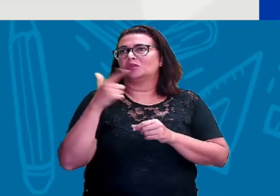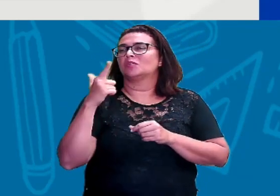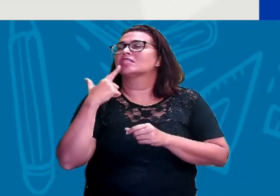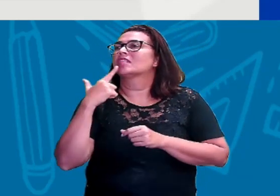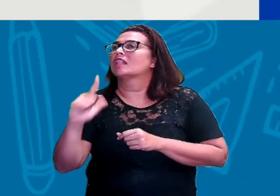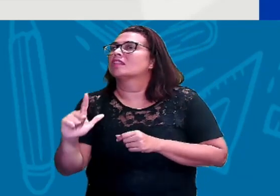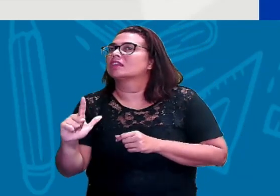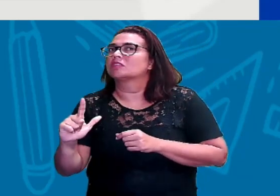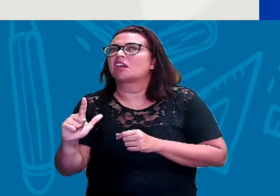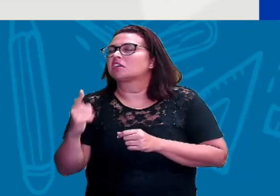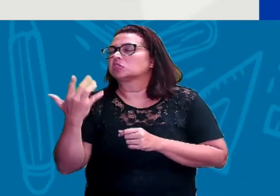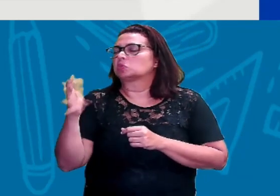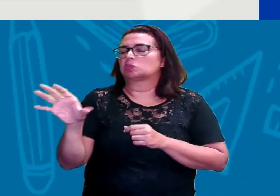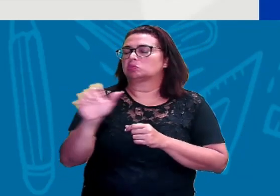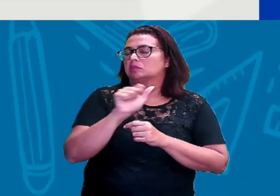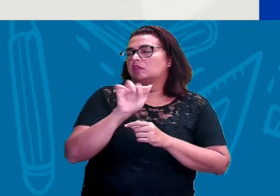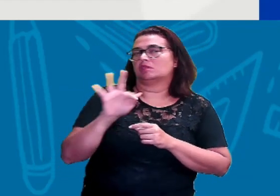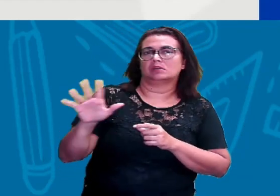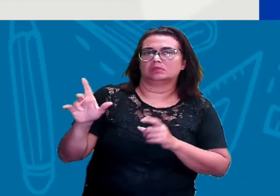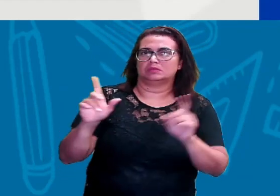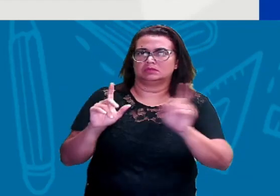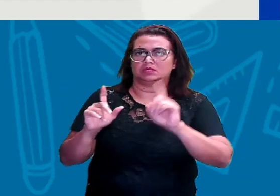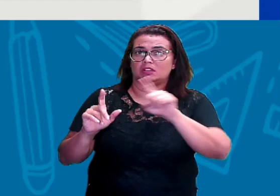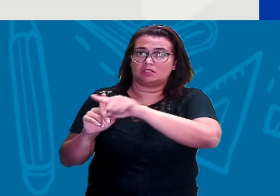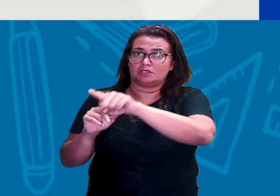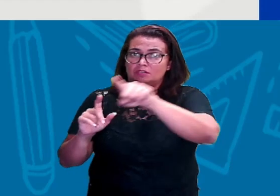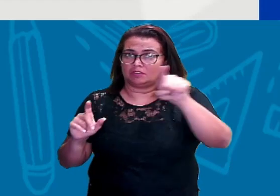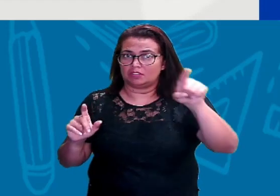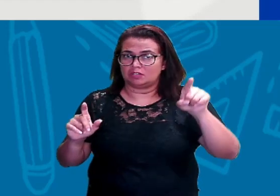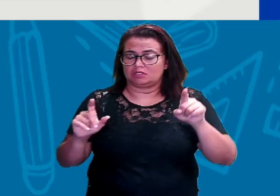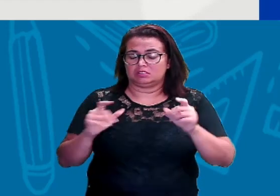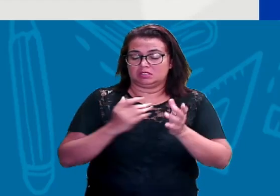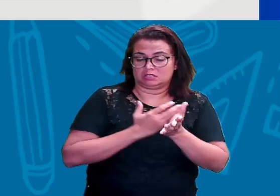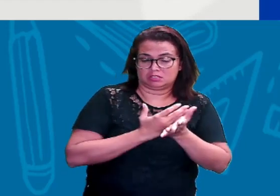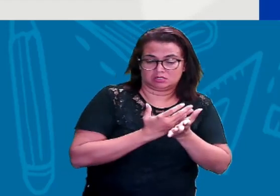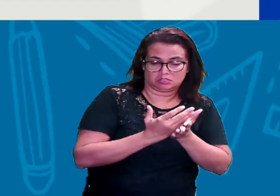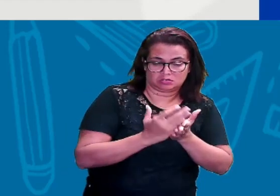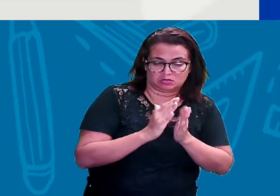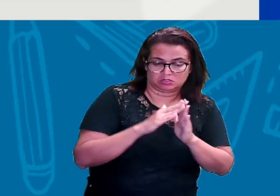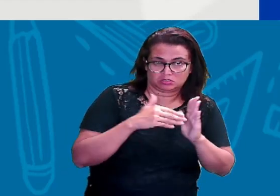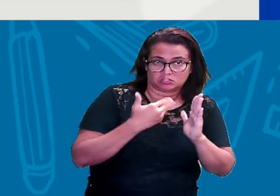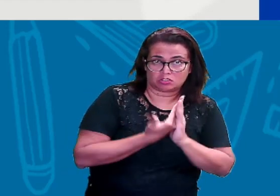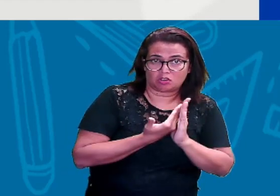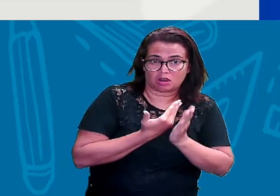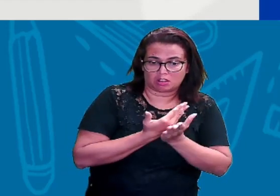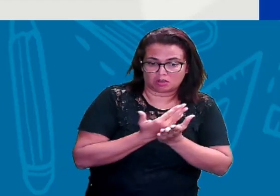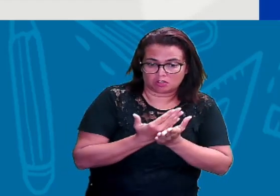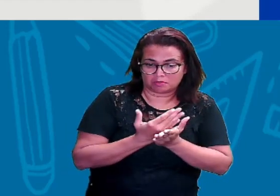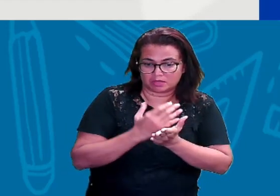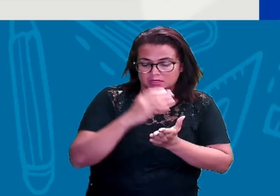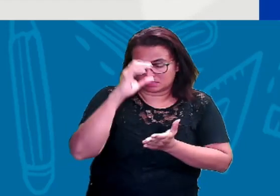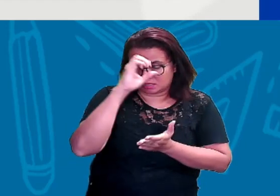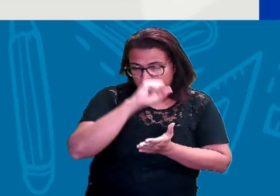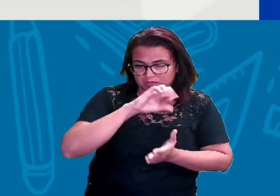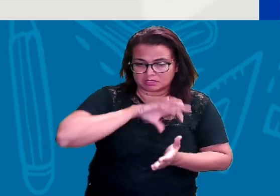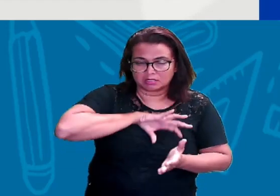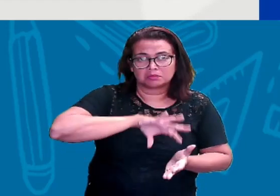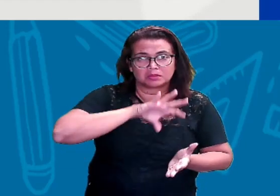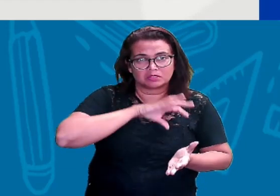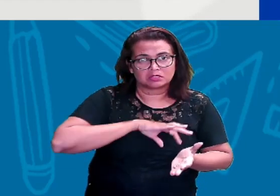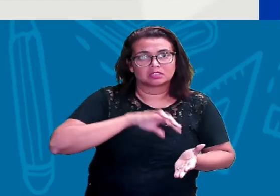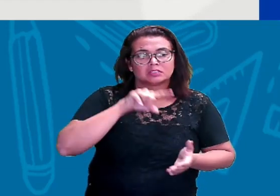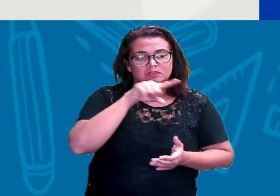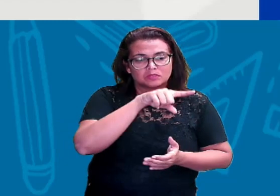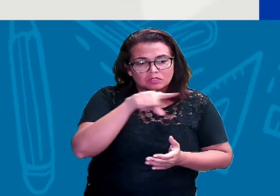alfabeto. Quando você começou na escola a conhecer a língua portuguesa, você